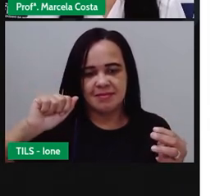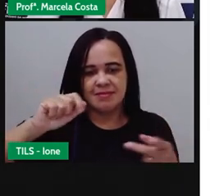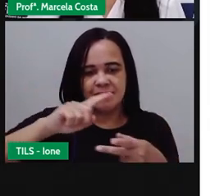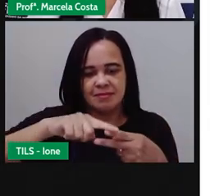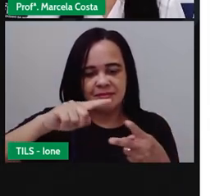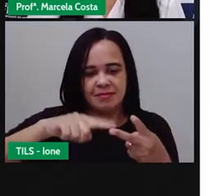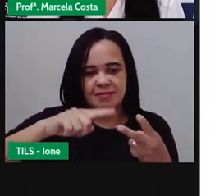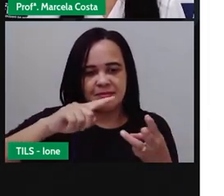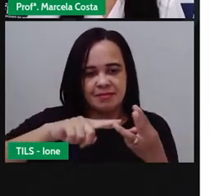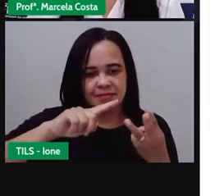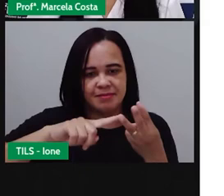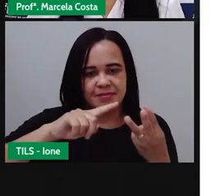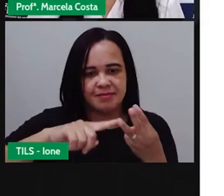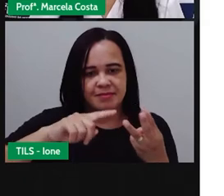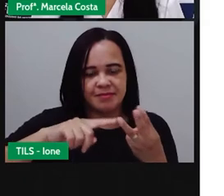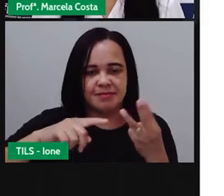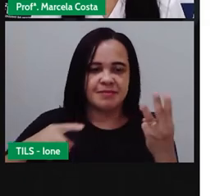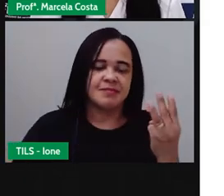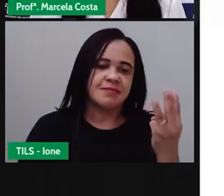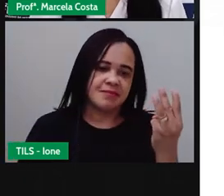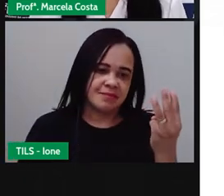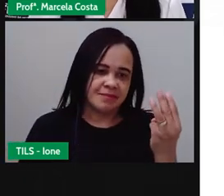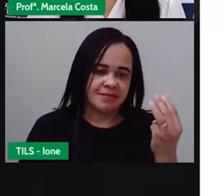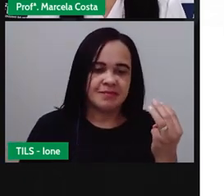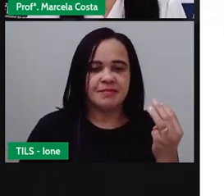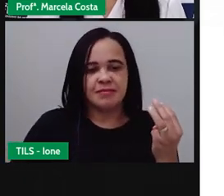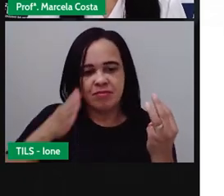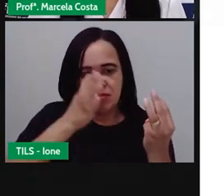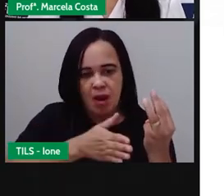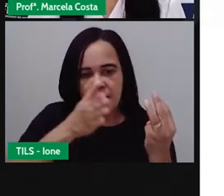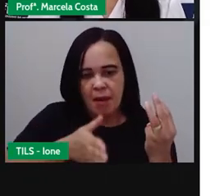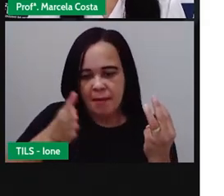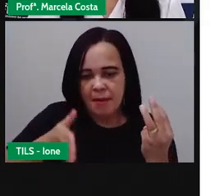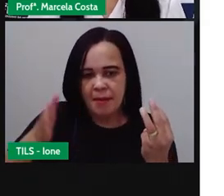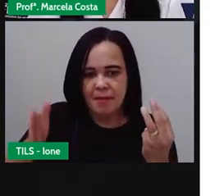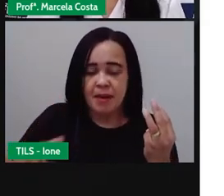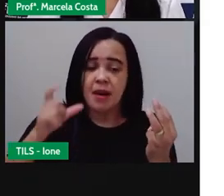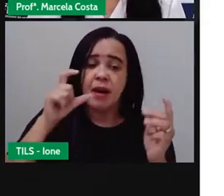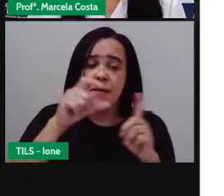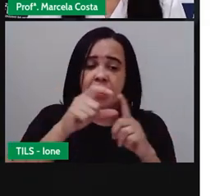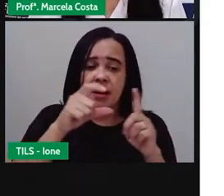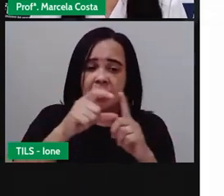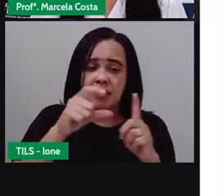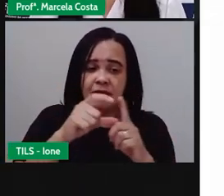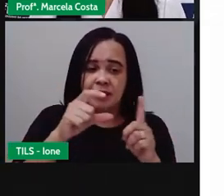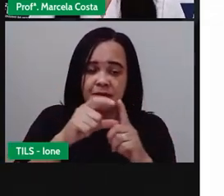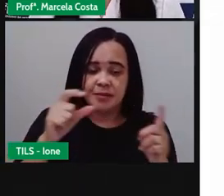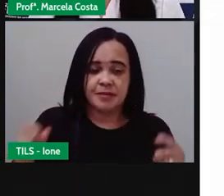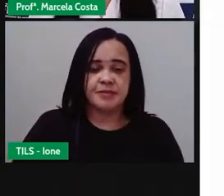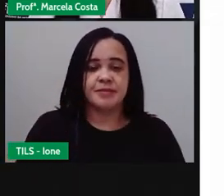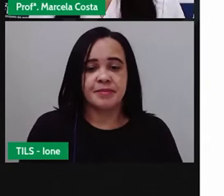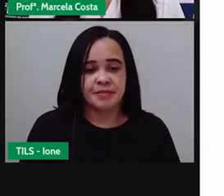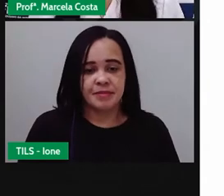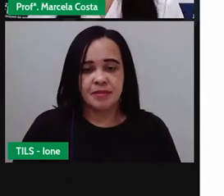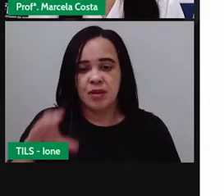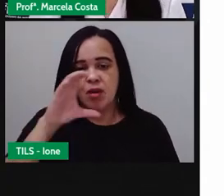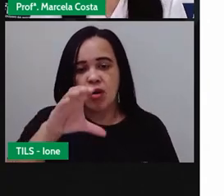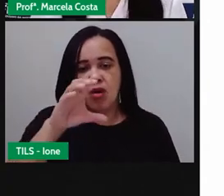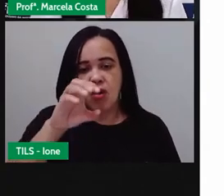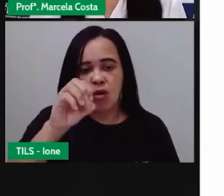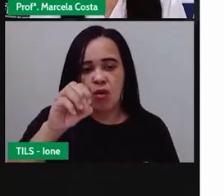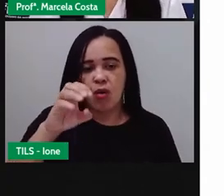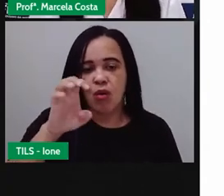Então, essas são as sílabas que compõem essa palavra. E a palavra coelho?